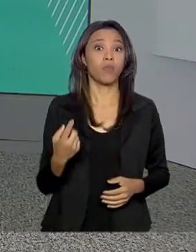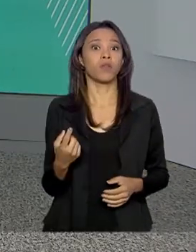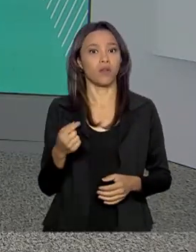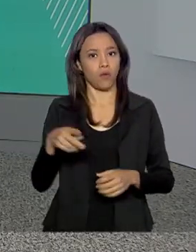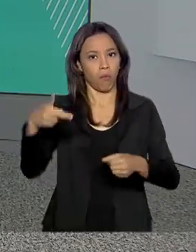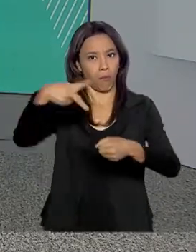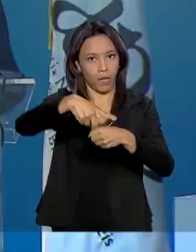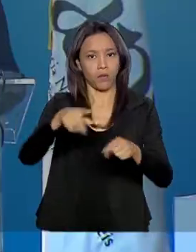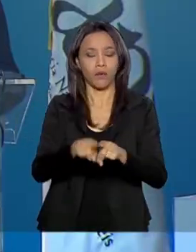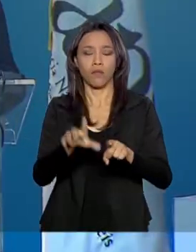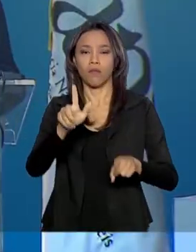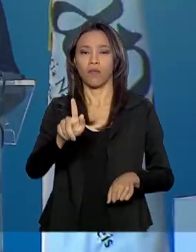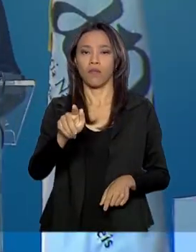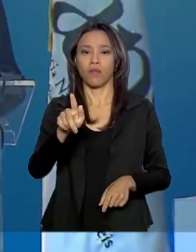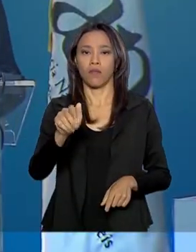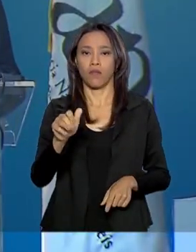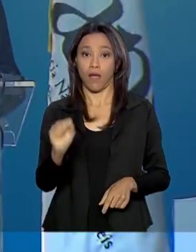década.